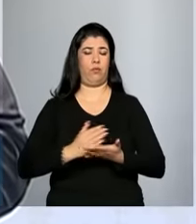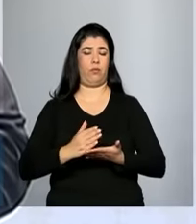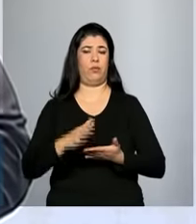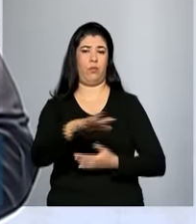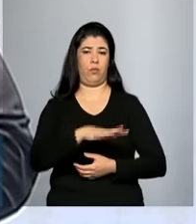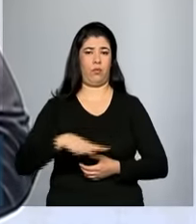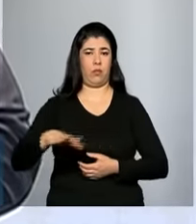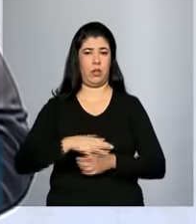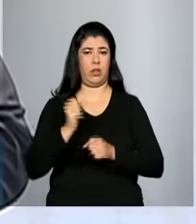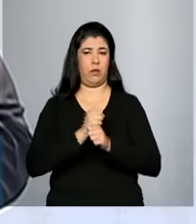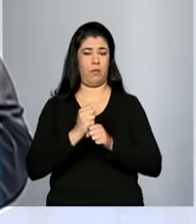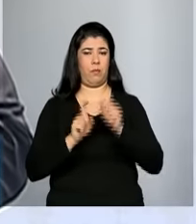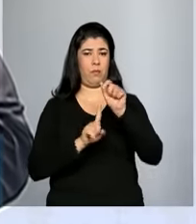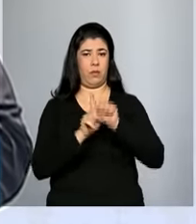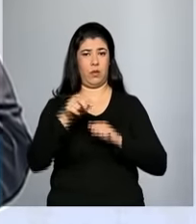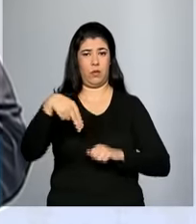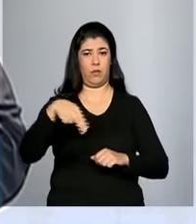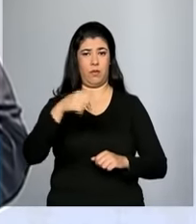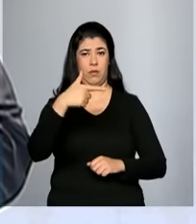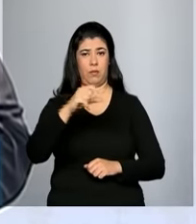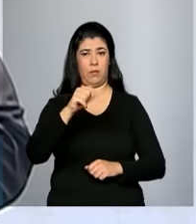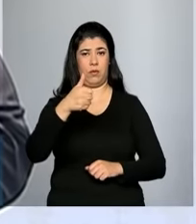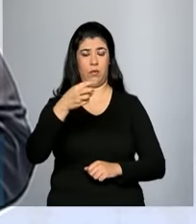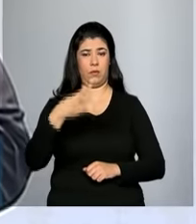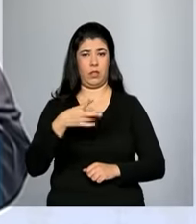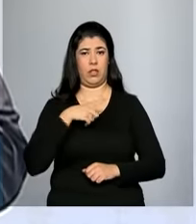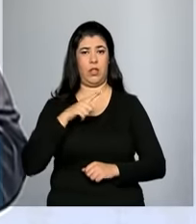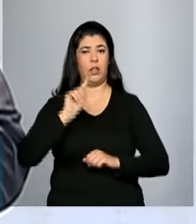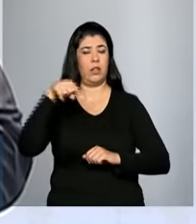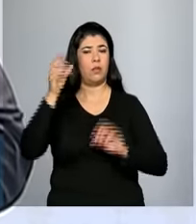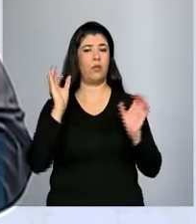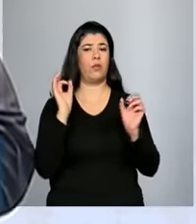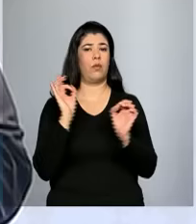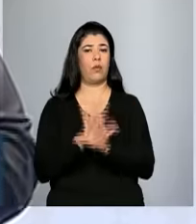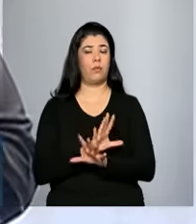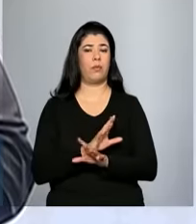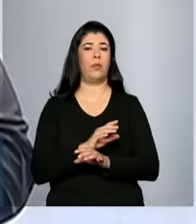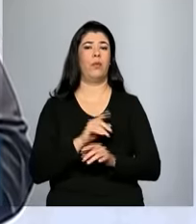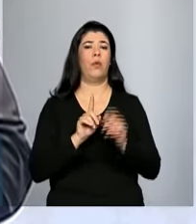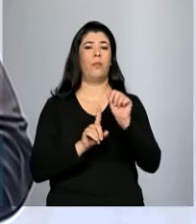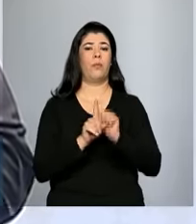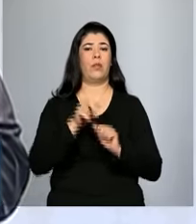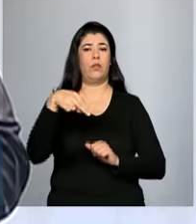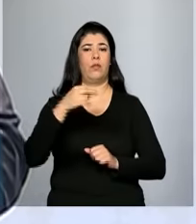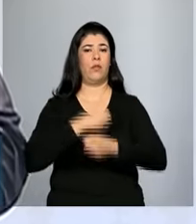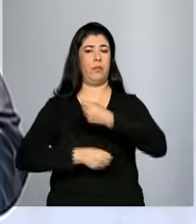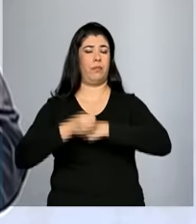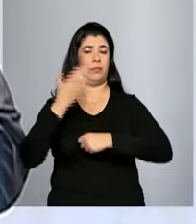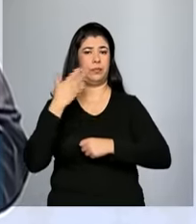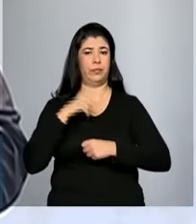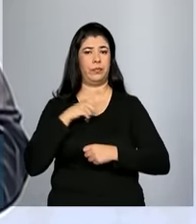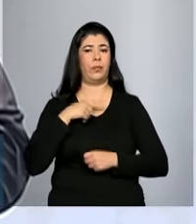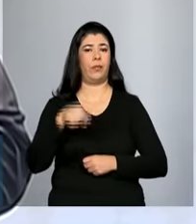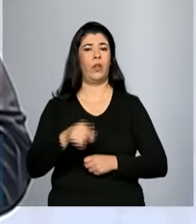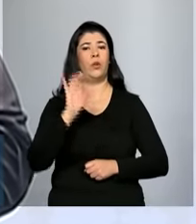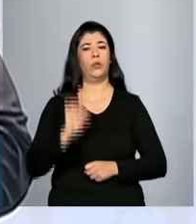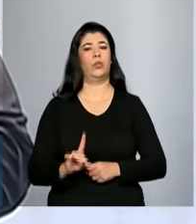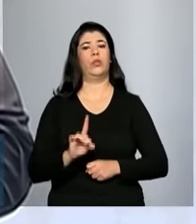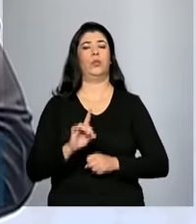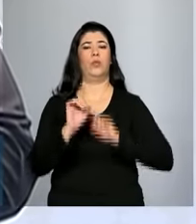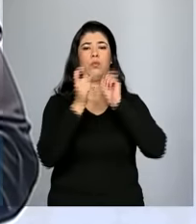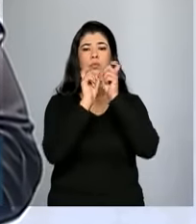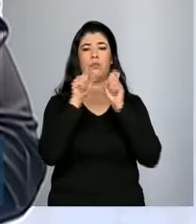2013 e a construção foi concluída em novembro do ano passado. Nessa primeira fase, o diretor executivo da Raiz também me